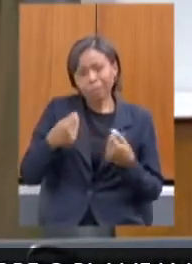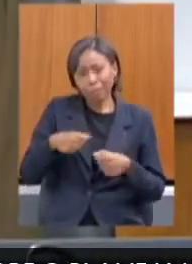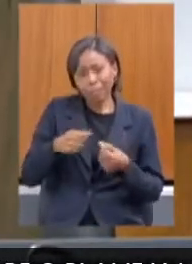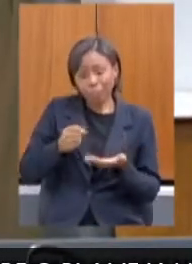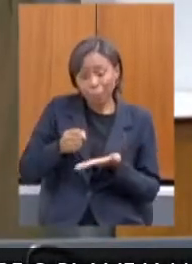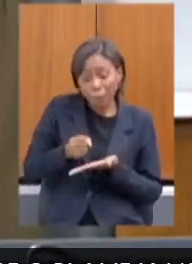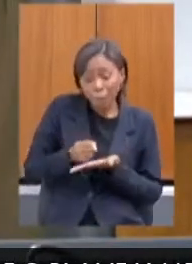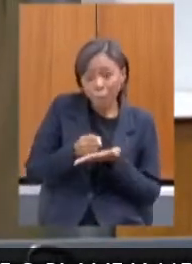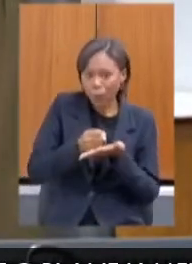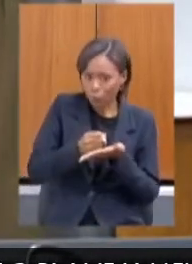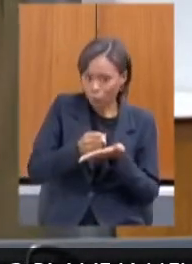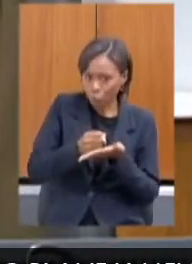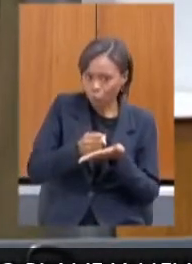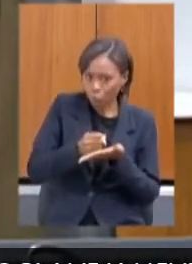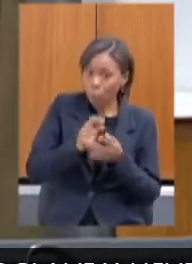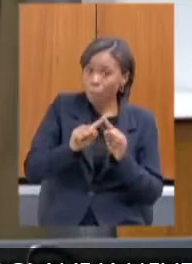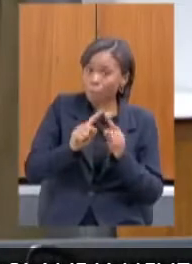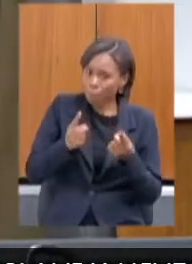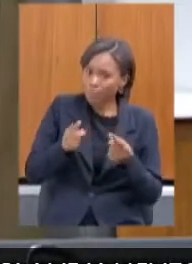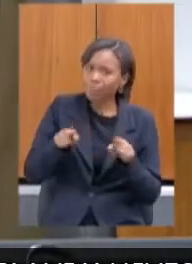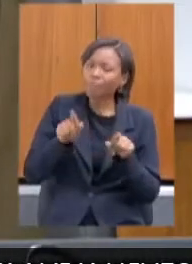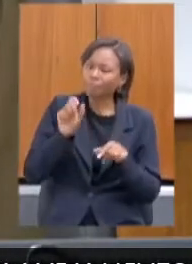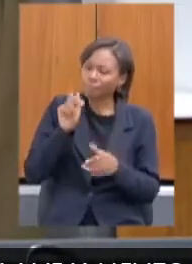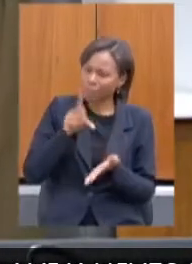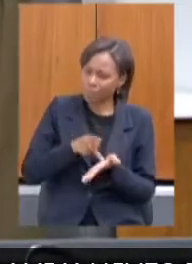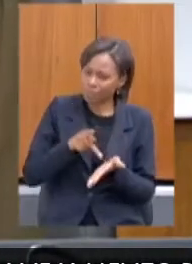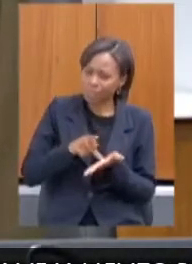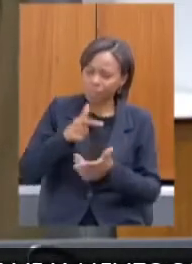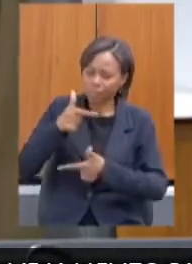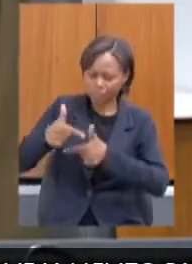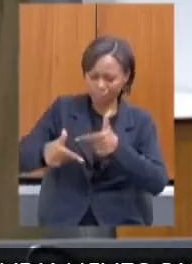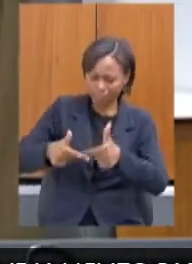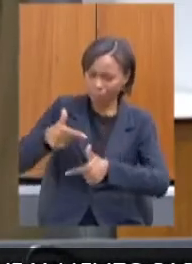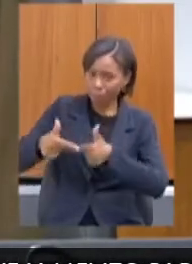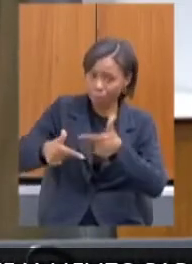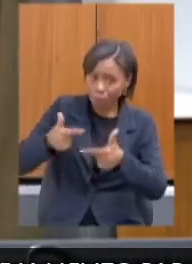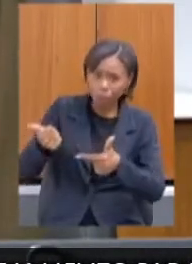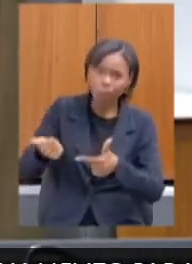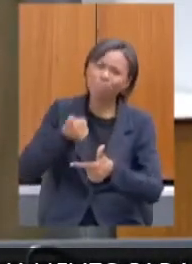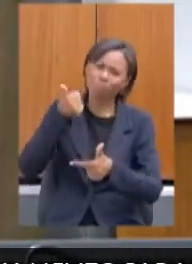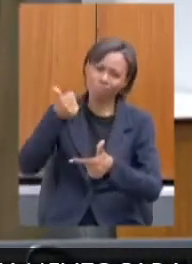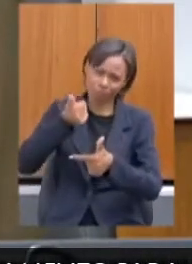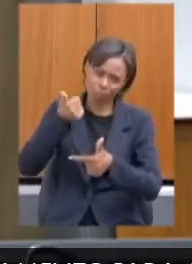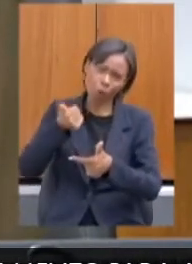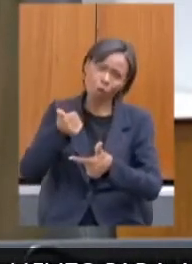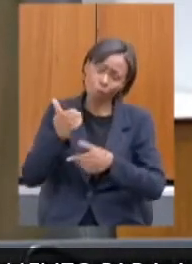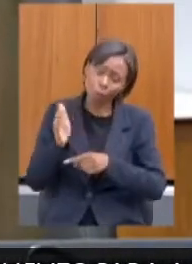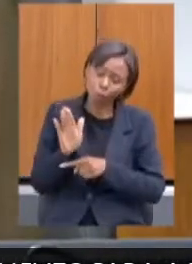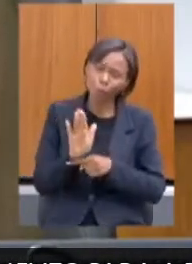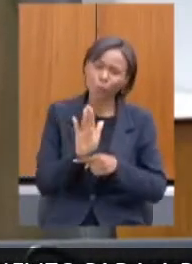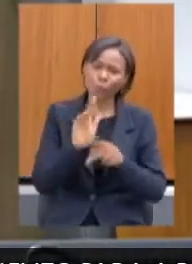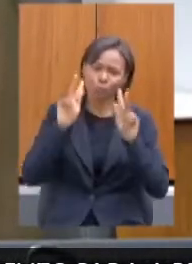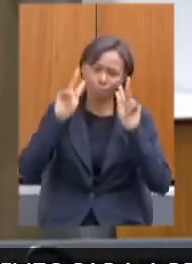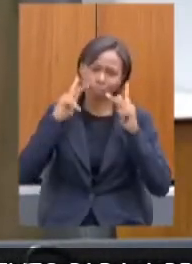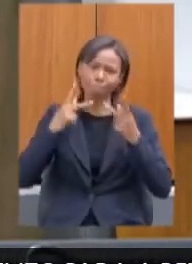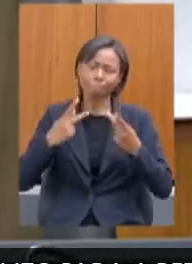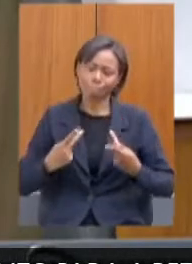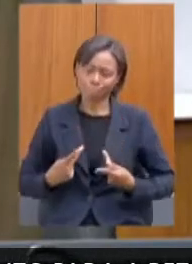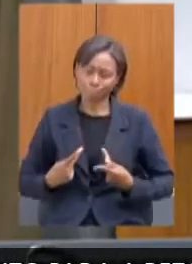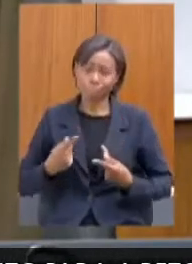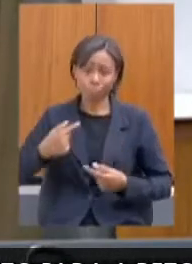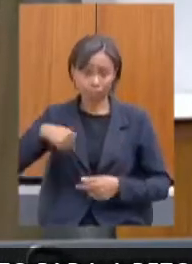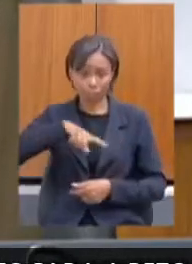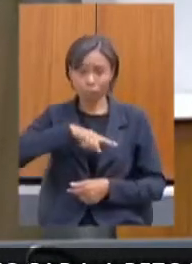o melhor desenvolvimento é o emprego, que traz dignidade ao ser humano e é isso que nós pensamos, ações